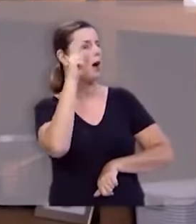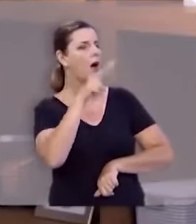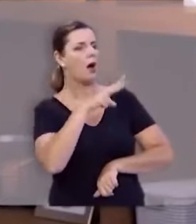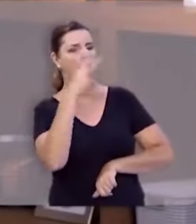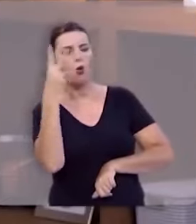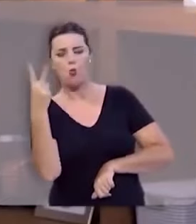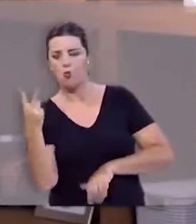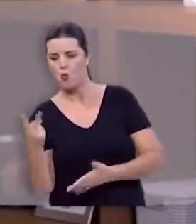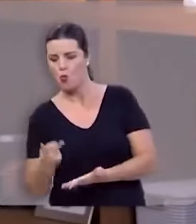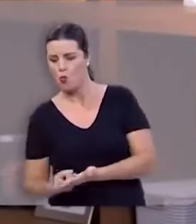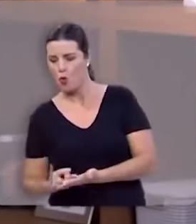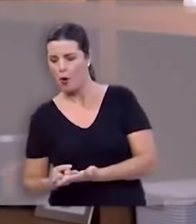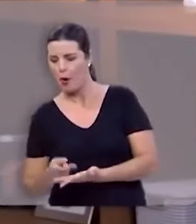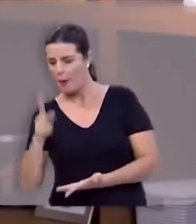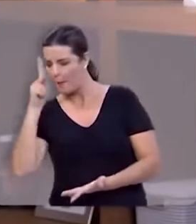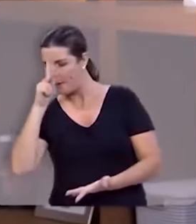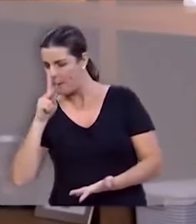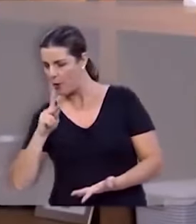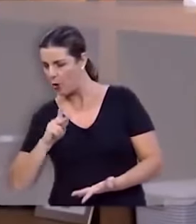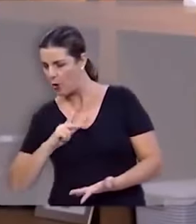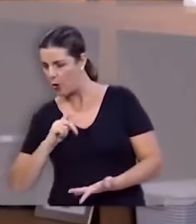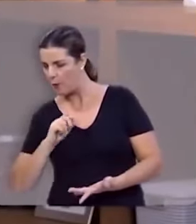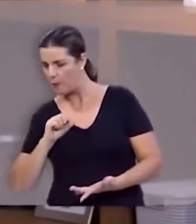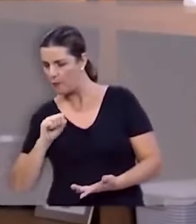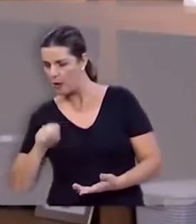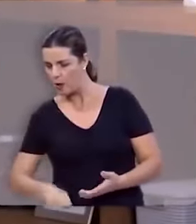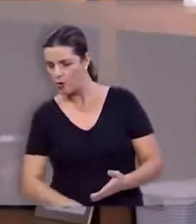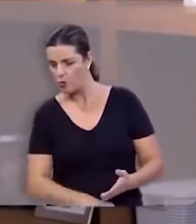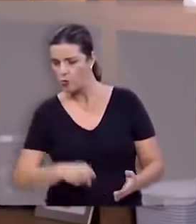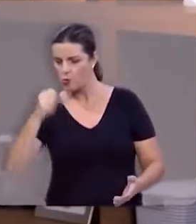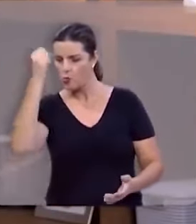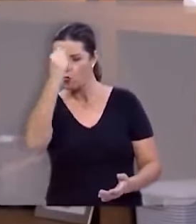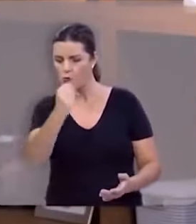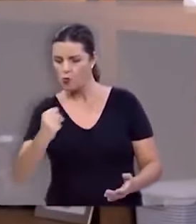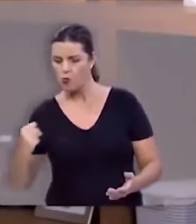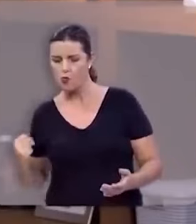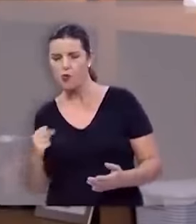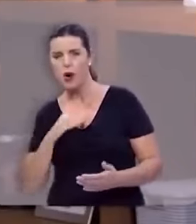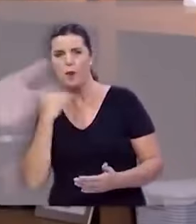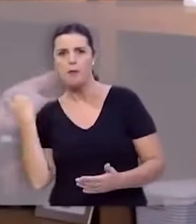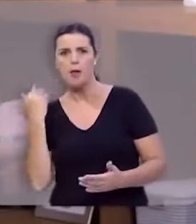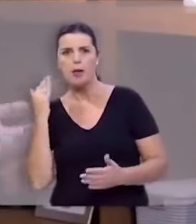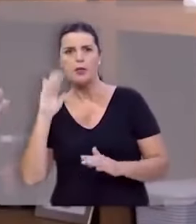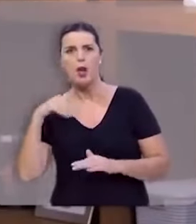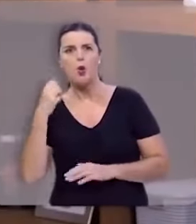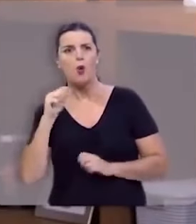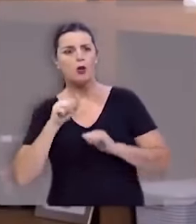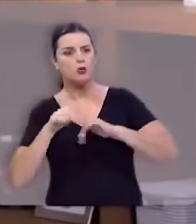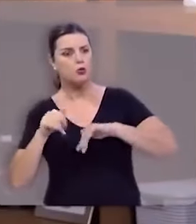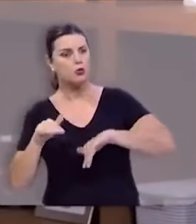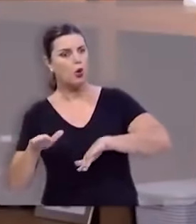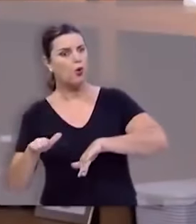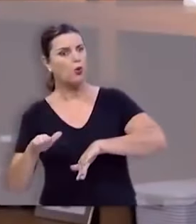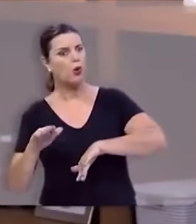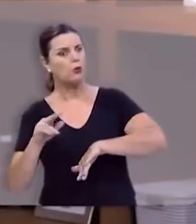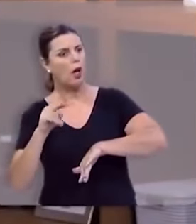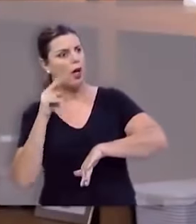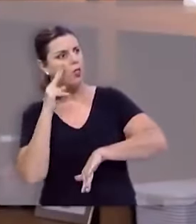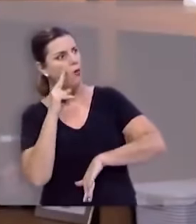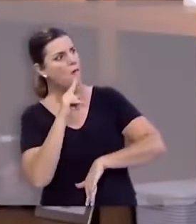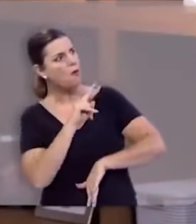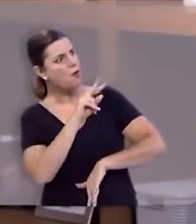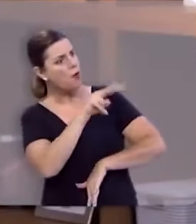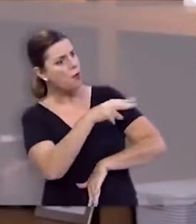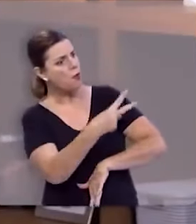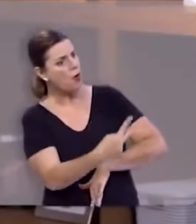e Davi pega a própria espada do gigante e corta sua cabeça e quando os soldados de Israel viram que o gigante havia tombado